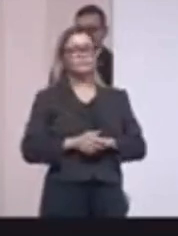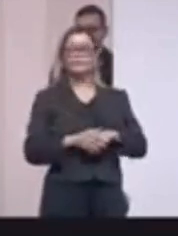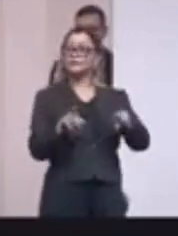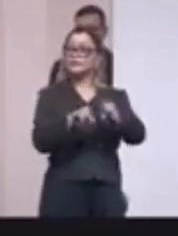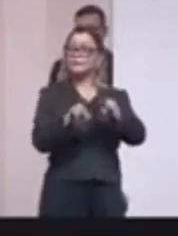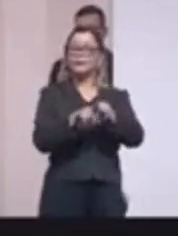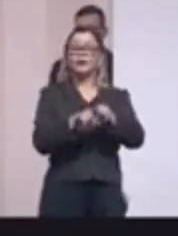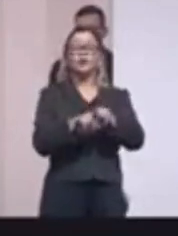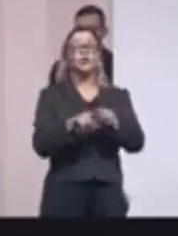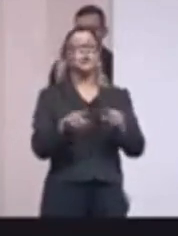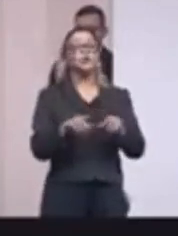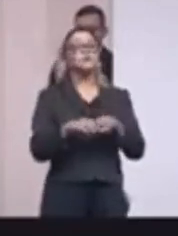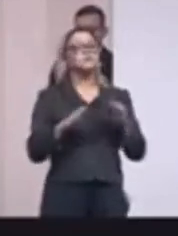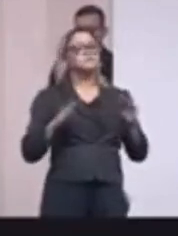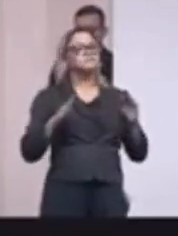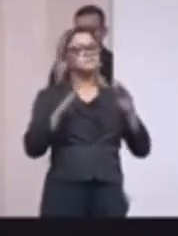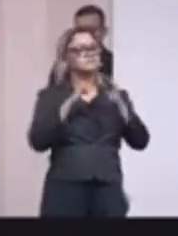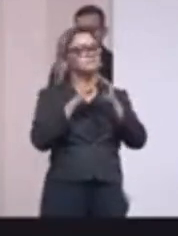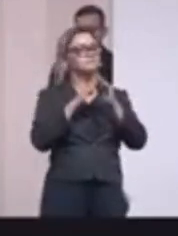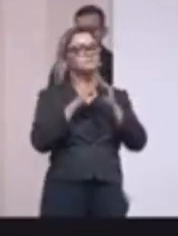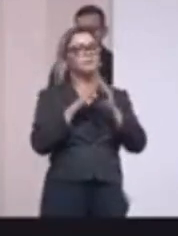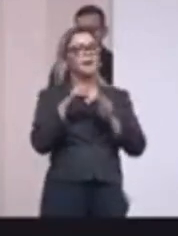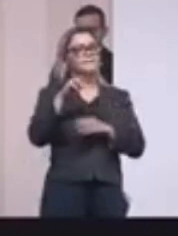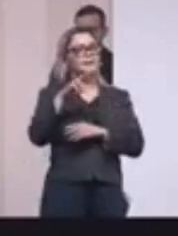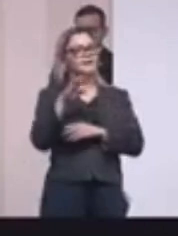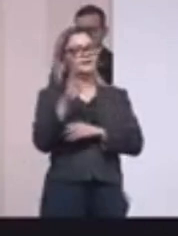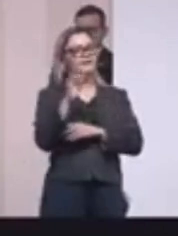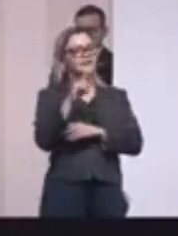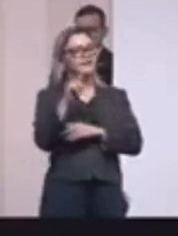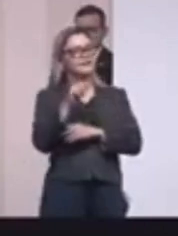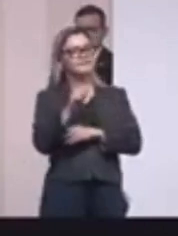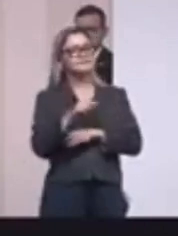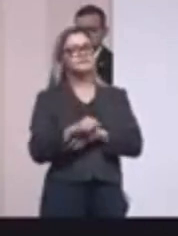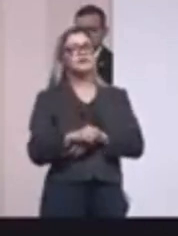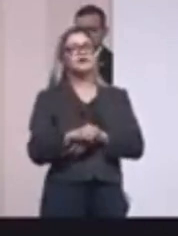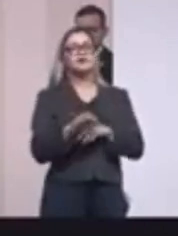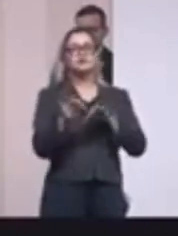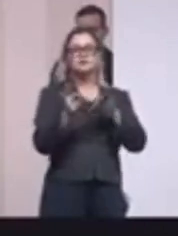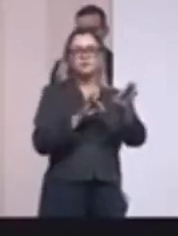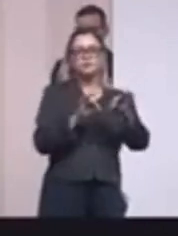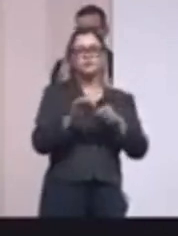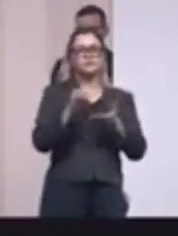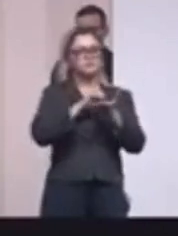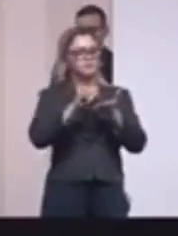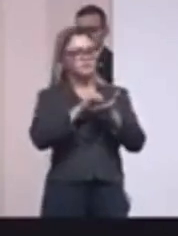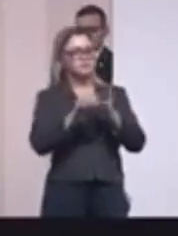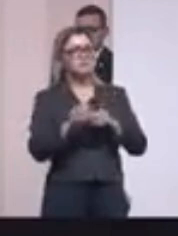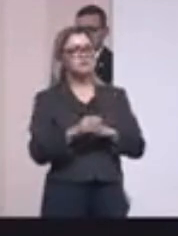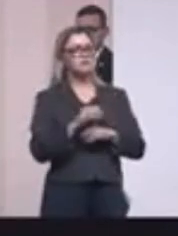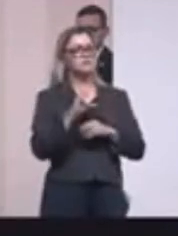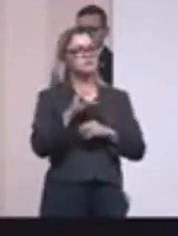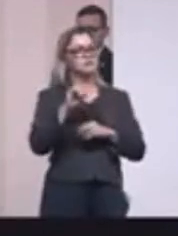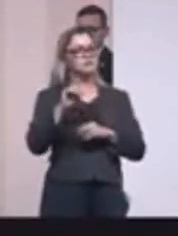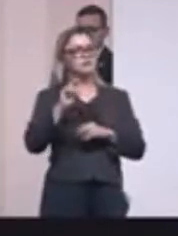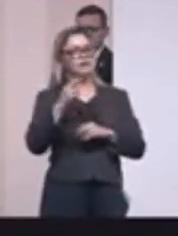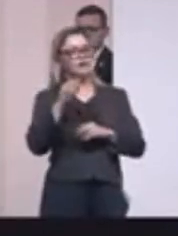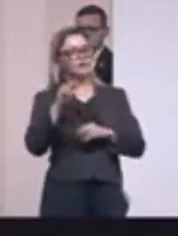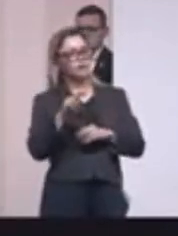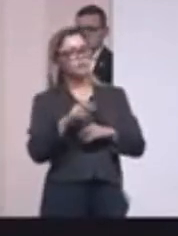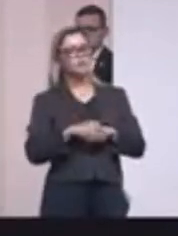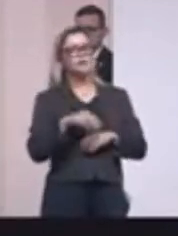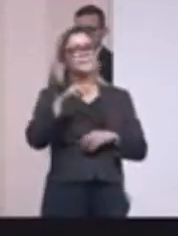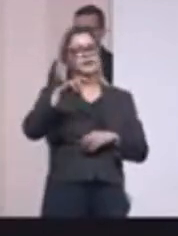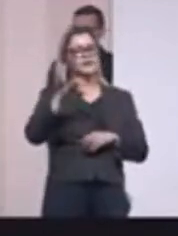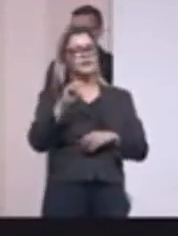a equipe da Habitação, a Maria Tereza, a nossa diretora de projetos lá da Secretaria, da CDHU. A Maria Cláudia,